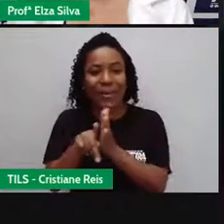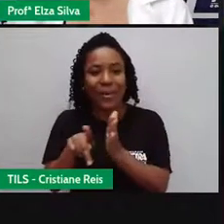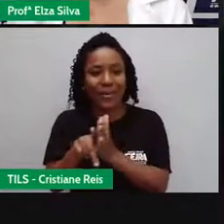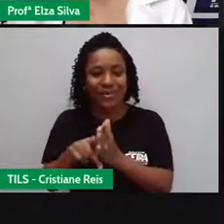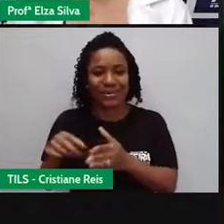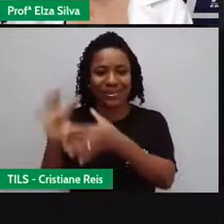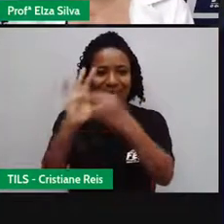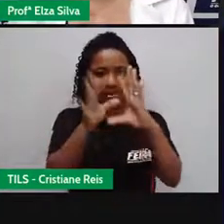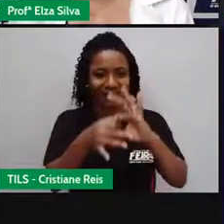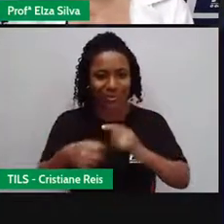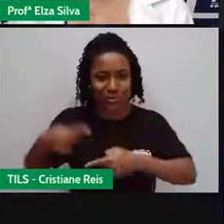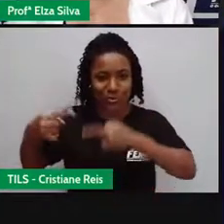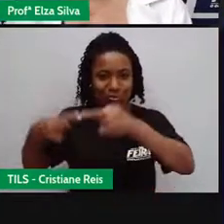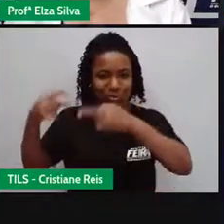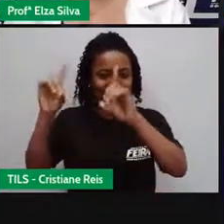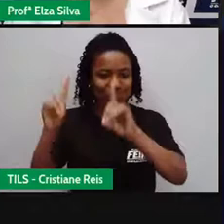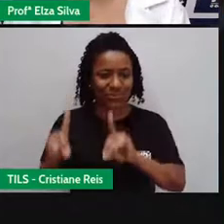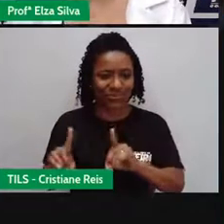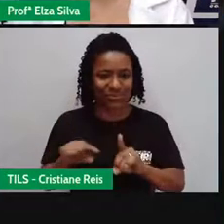Vamos ler juntos